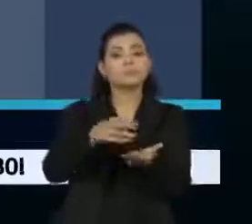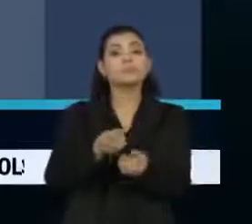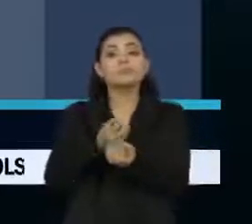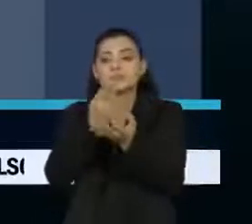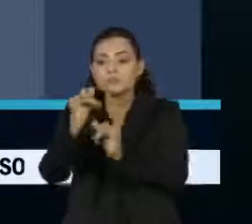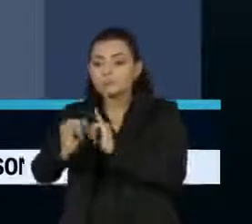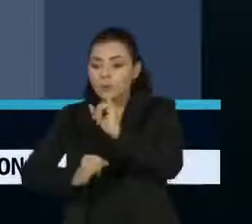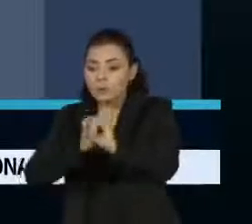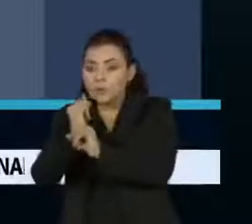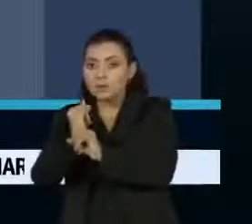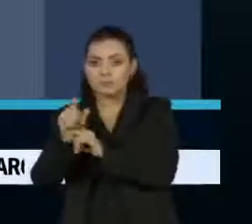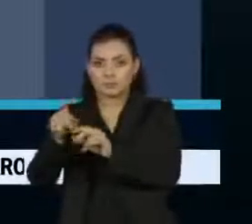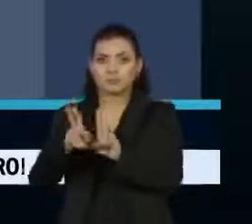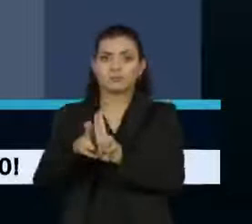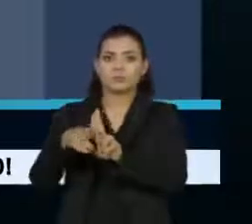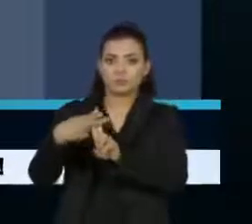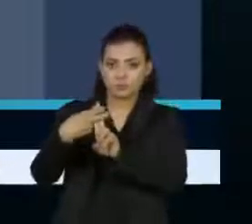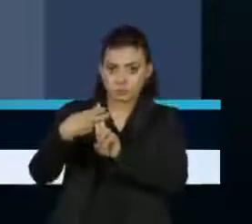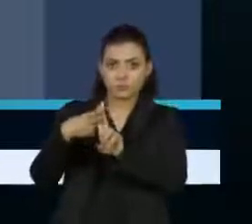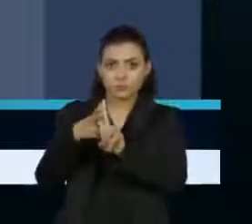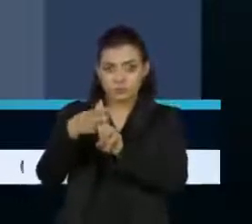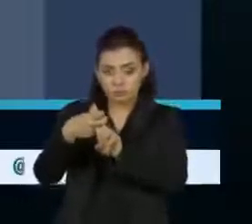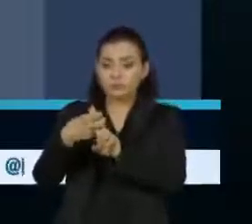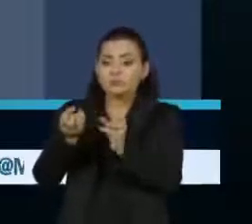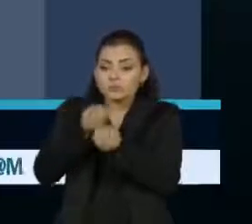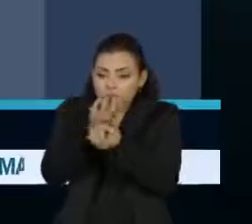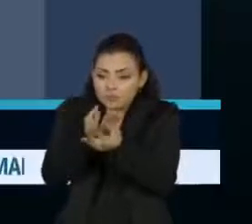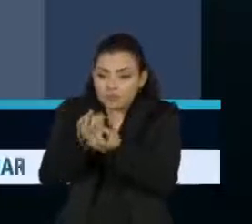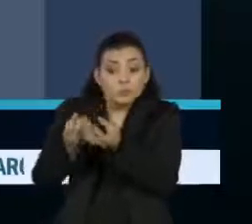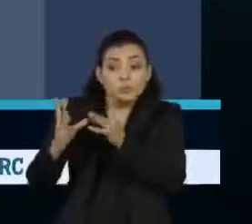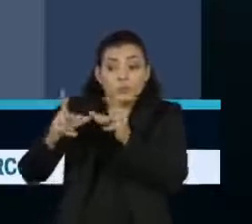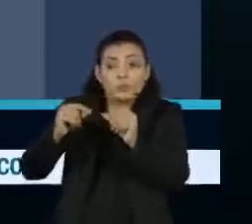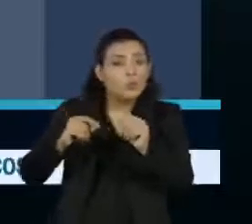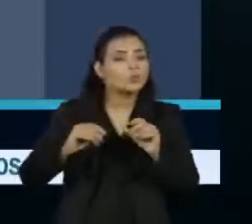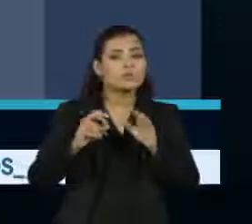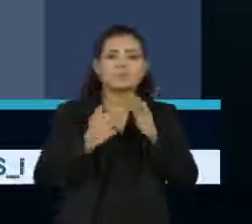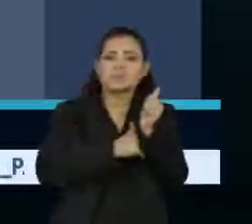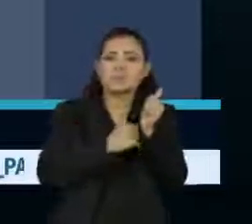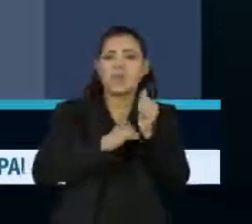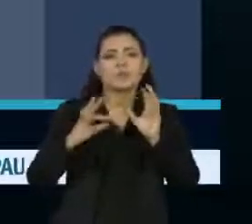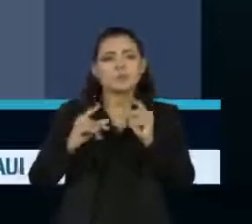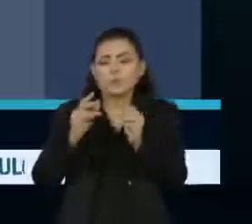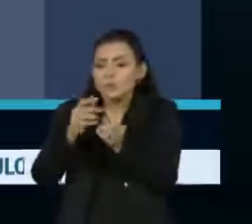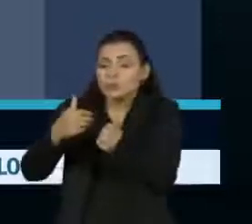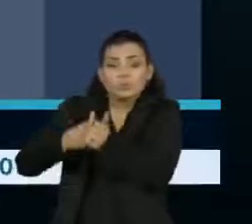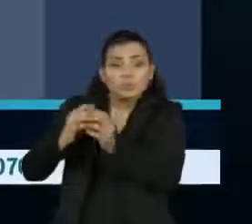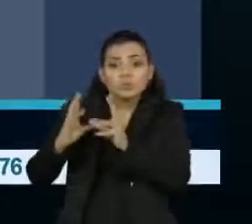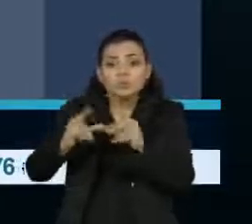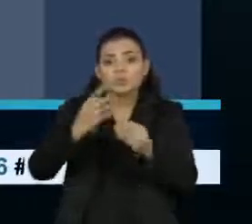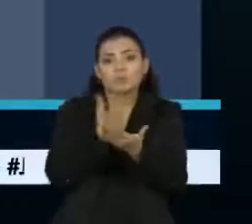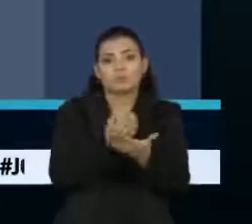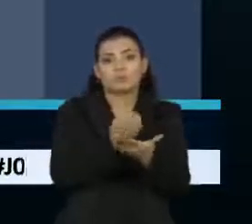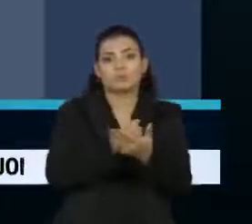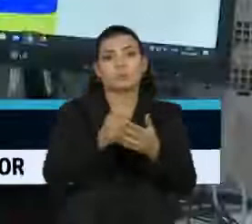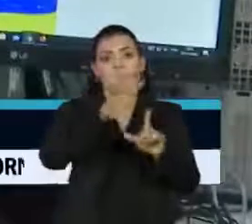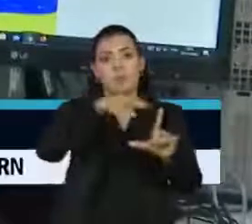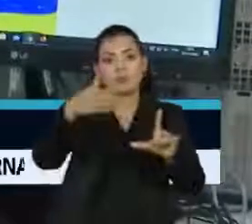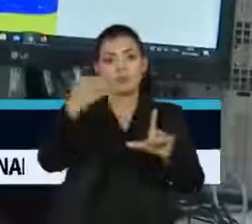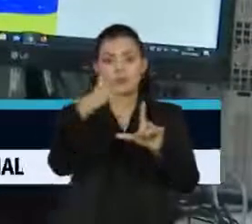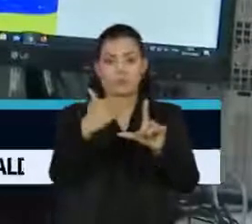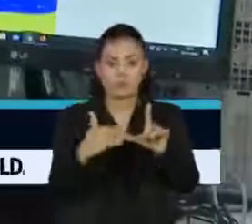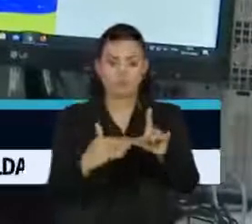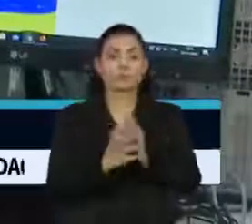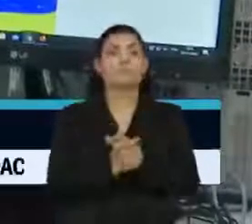Informática do SUS revogou todos os acessos dos logins e das senhas que estavam contidos na planilha.